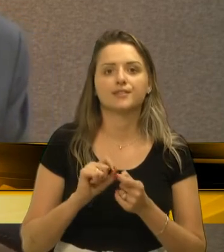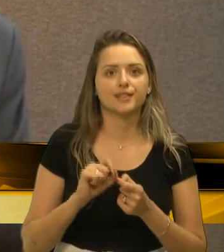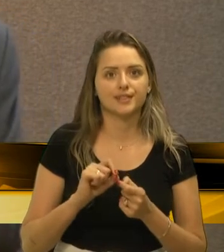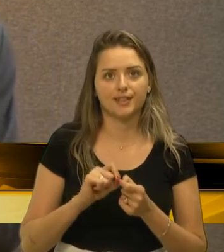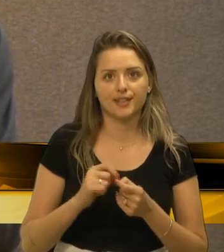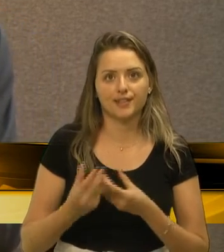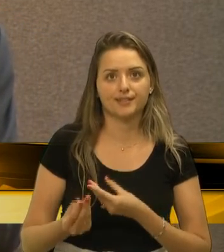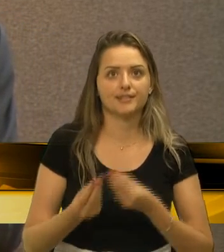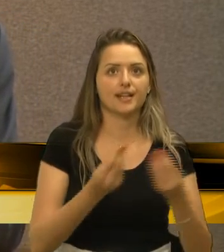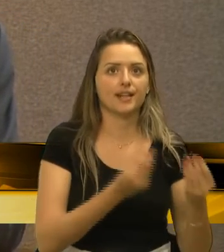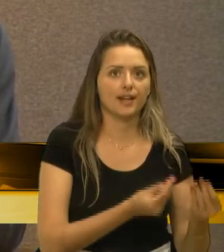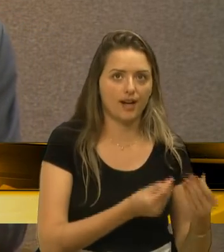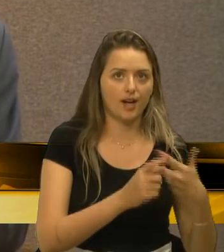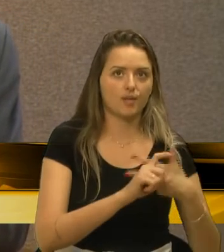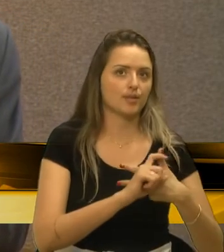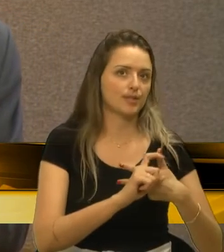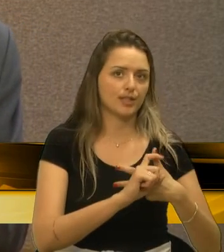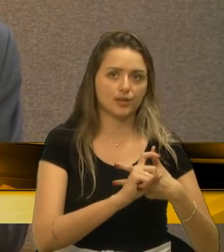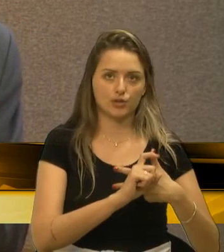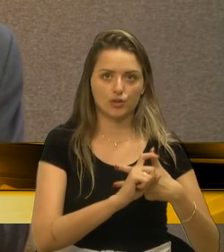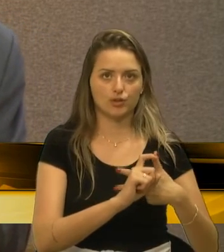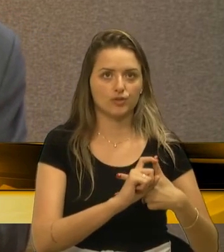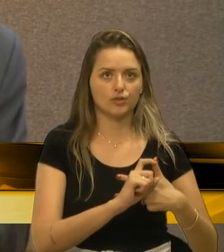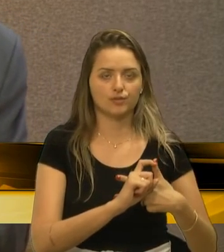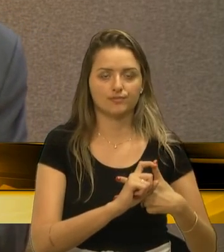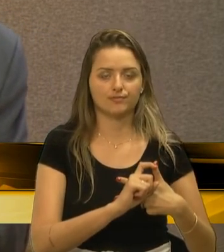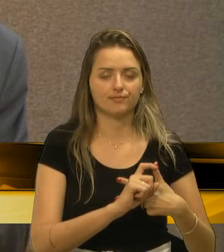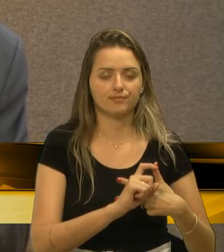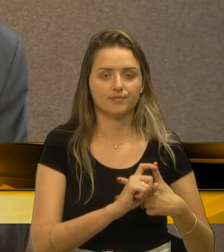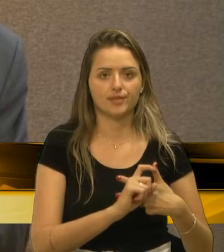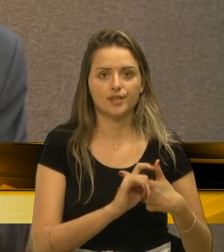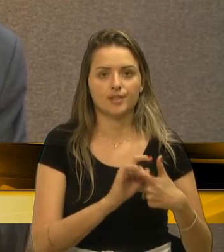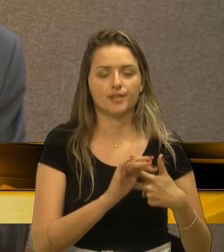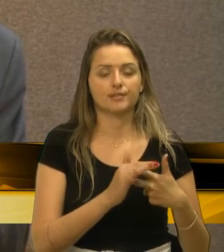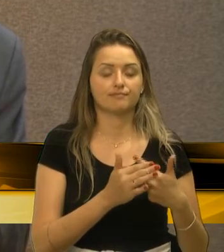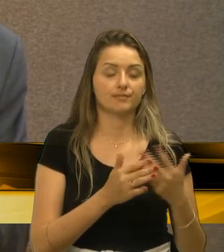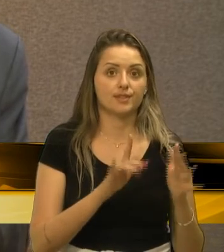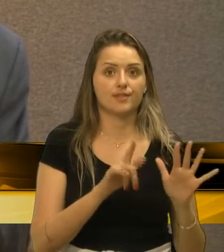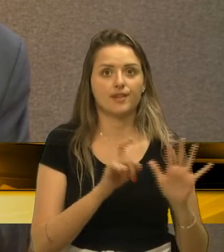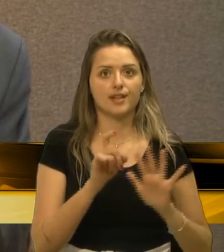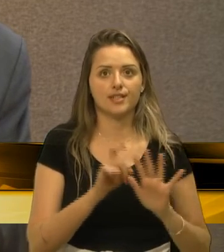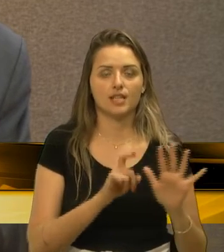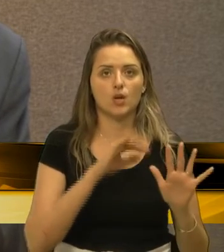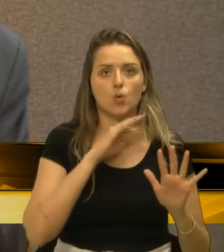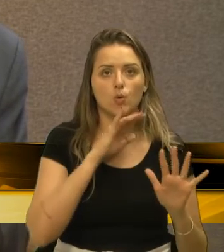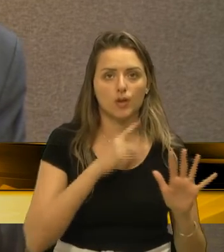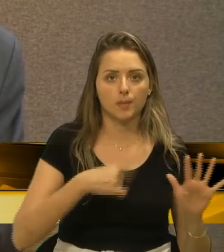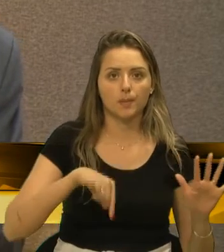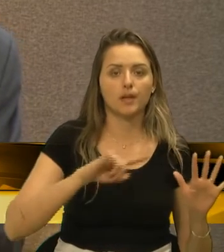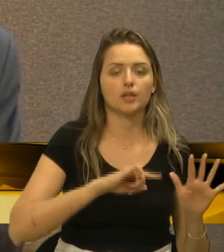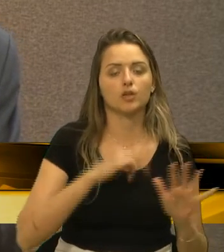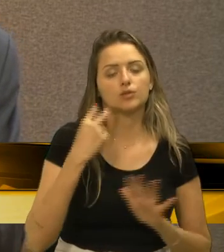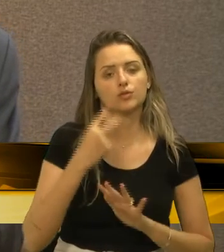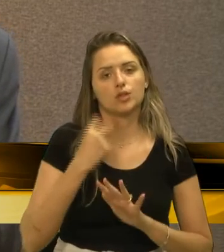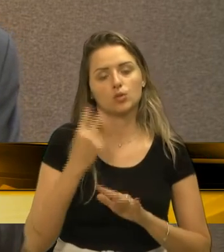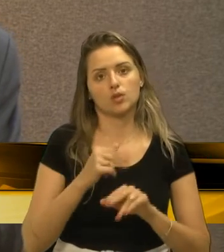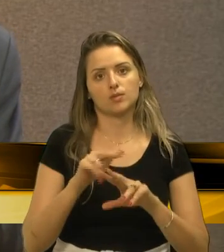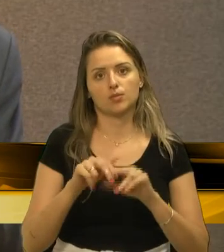para o Executivo, que vai ficar constrangedor para nós em função da